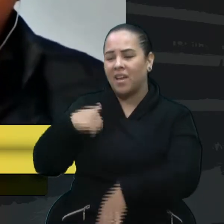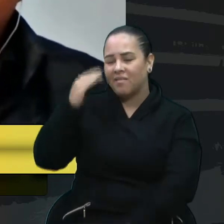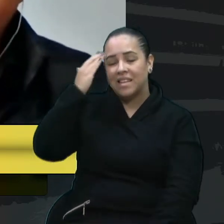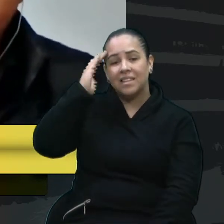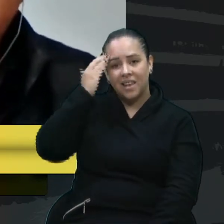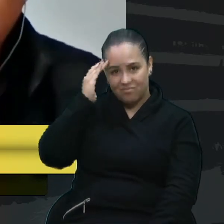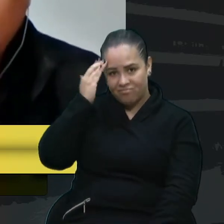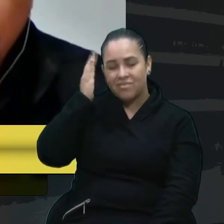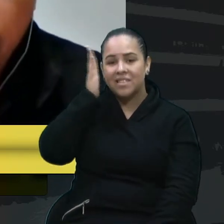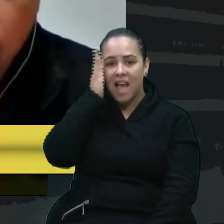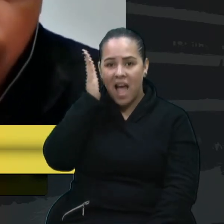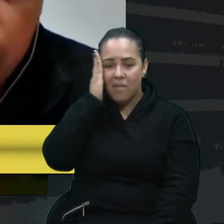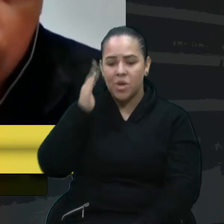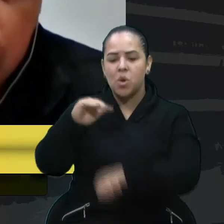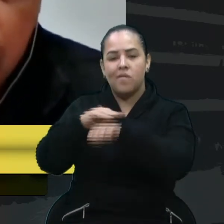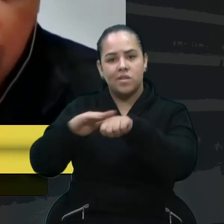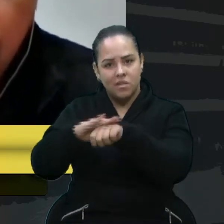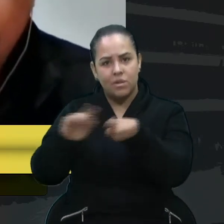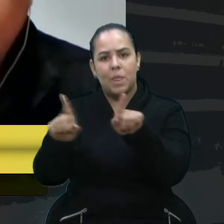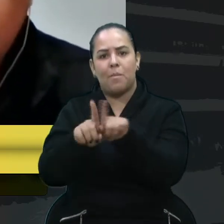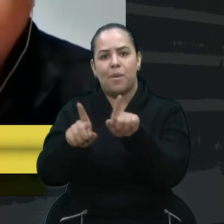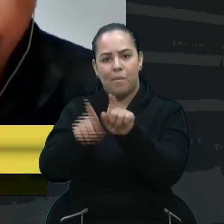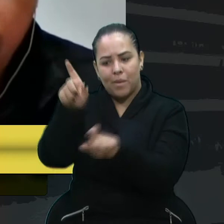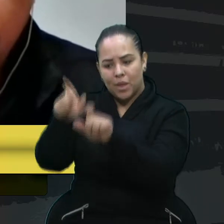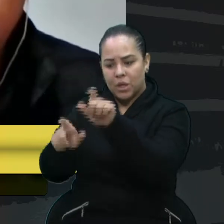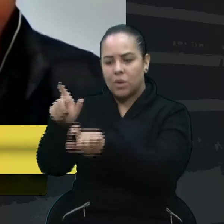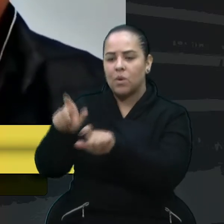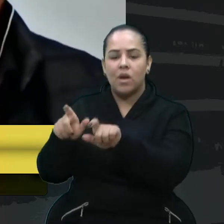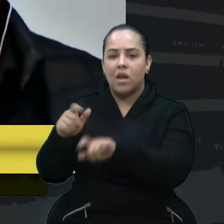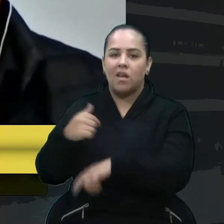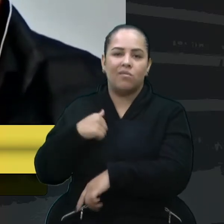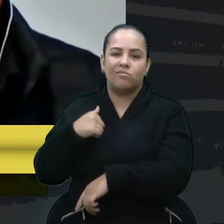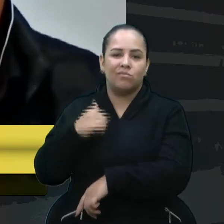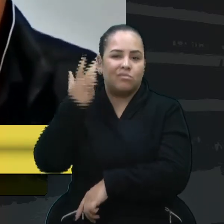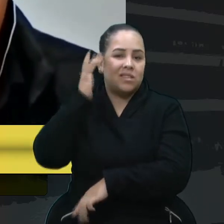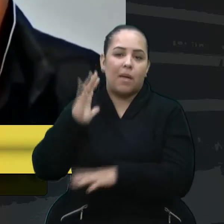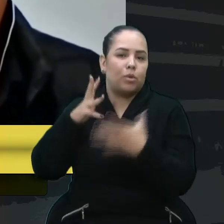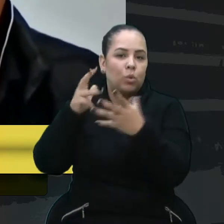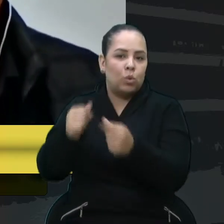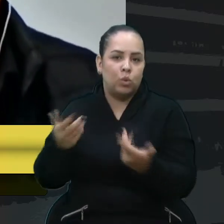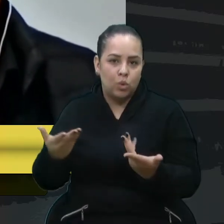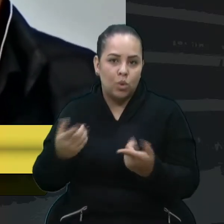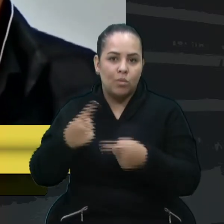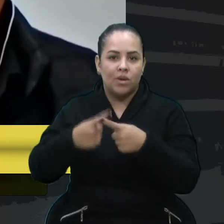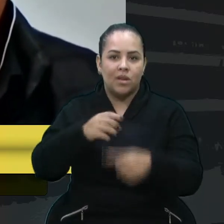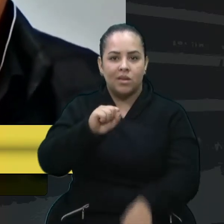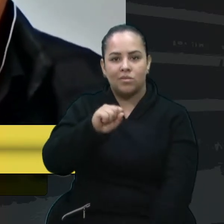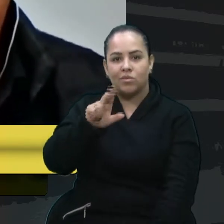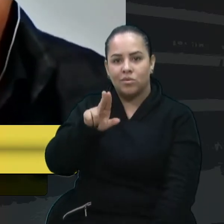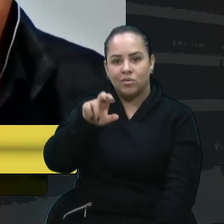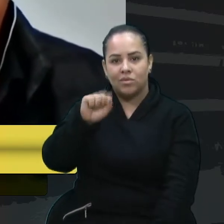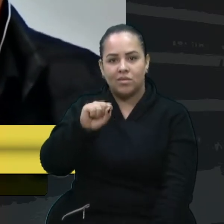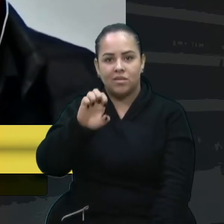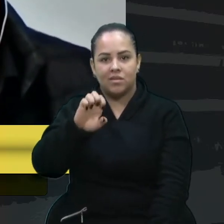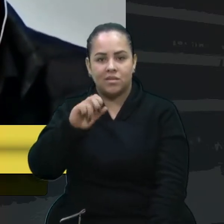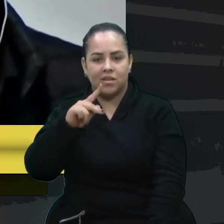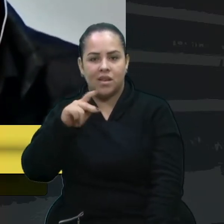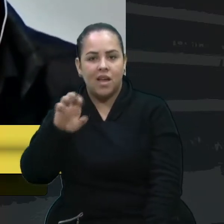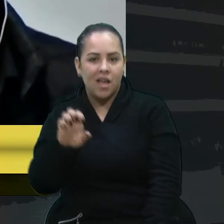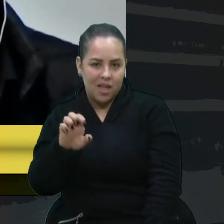e conversando também com pessoas que entendem, não sou perito, a SUSEP, quando vai levar esse